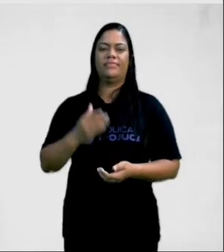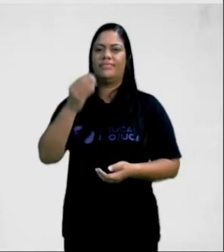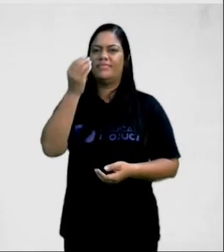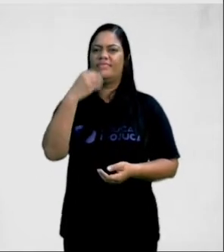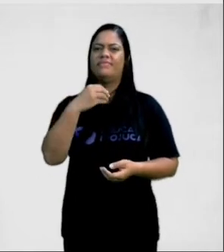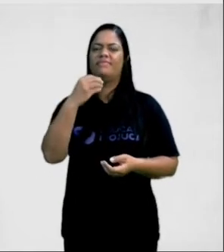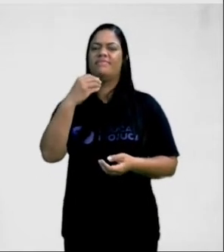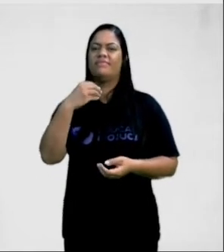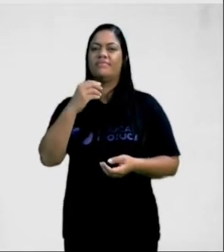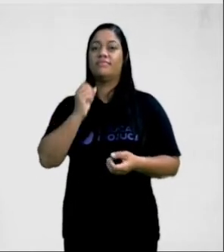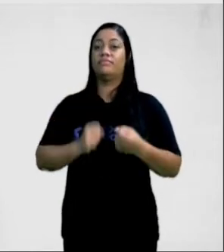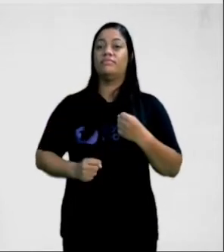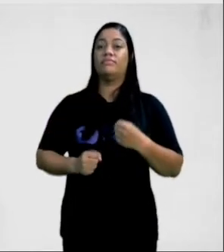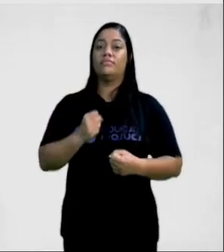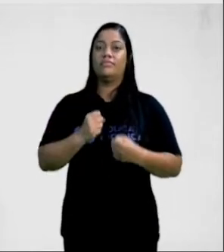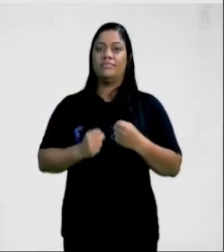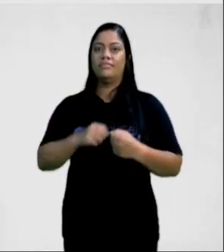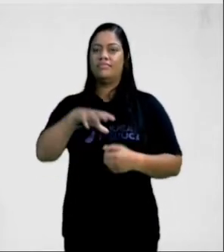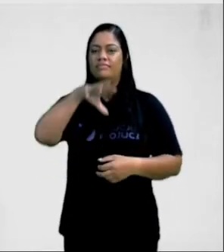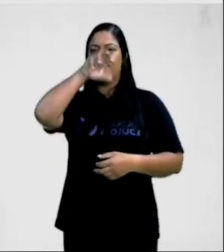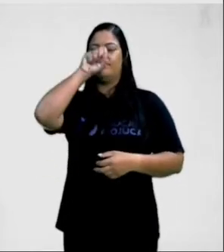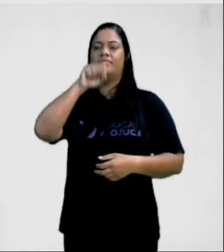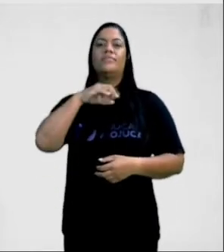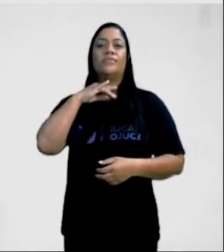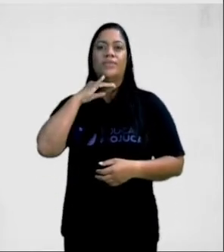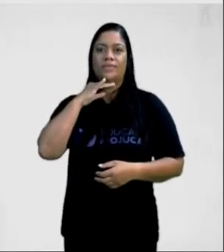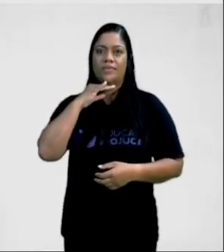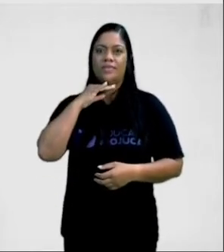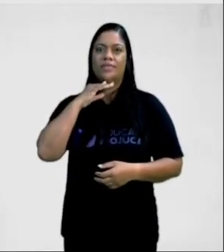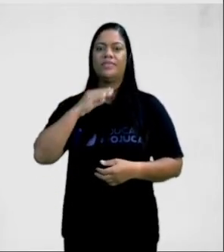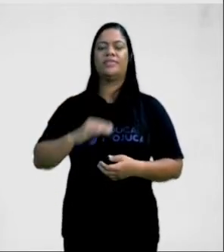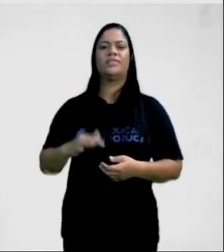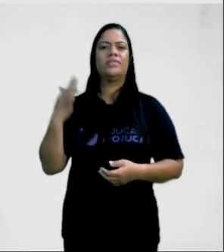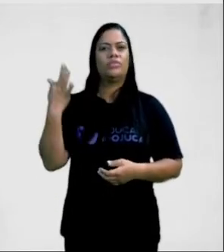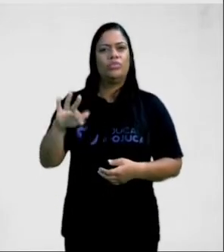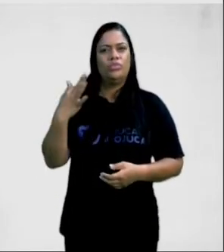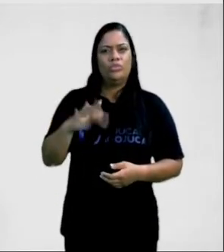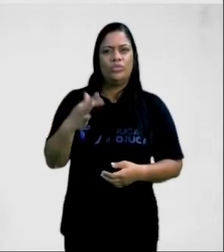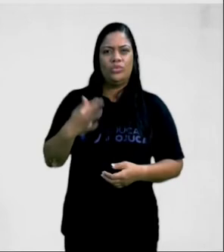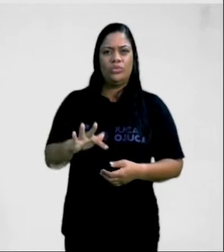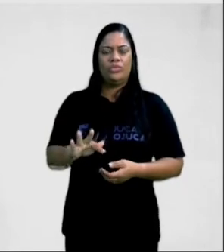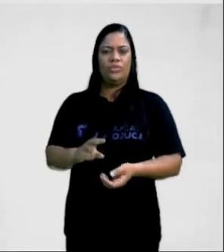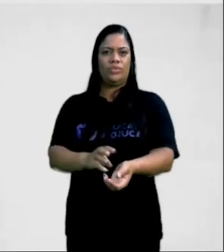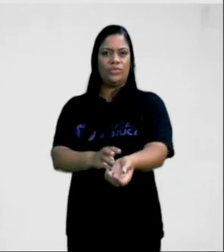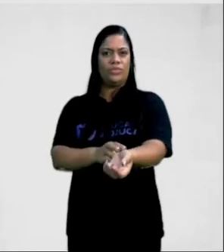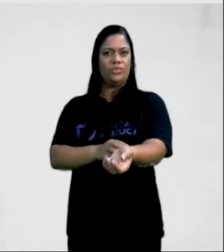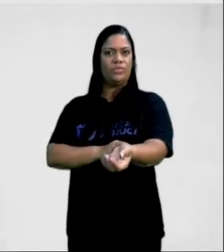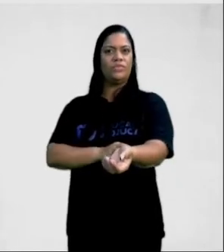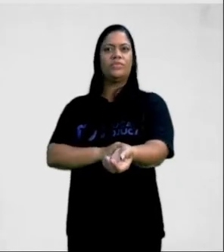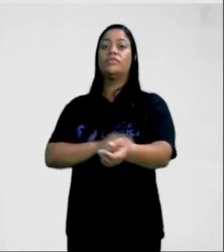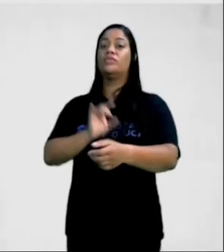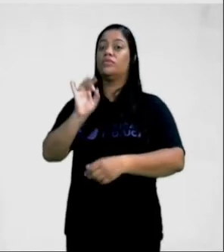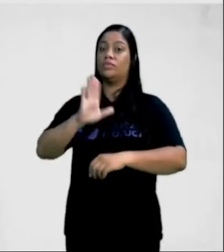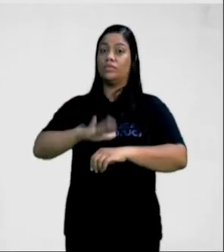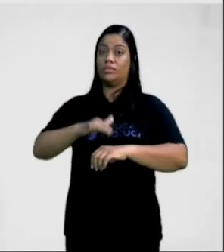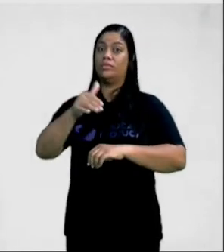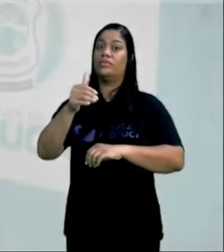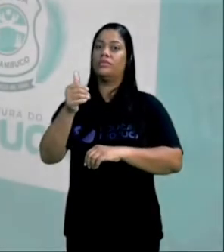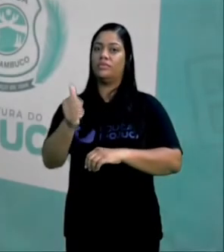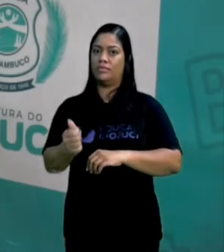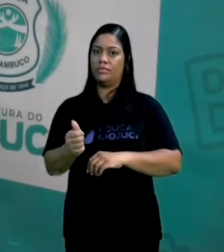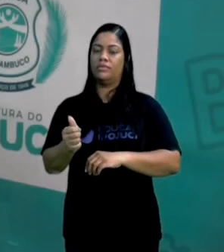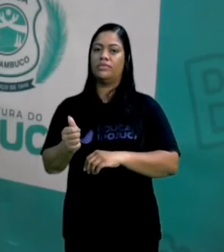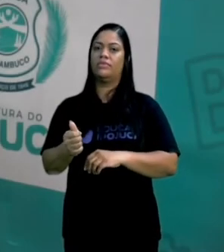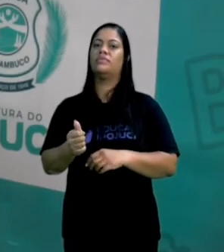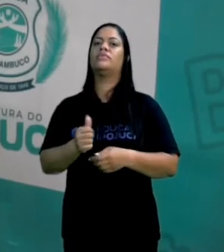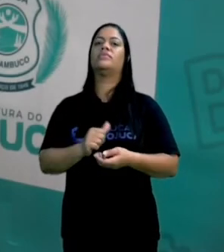fôlego durante o exercício, durante o treinamento. Dores fortes na musculatura que só melhoram, que só passam com a